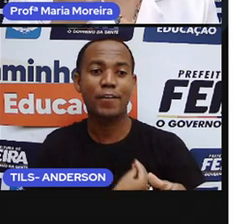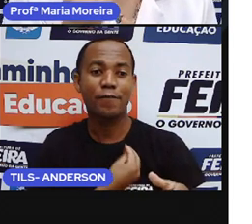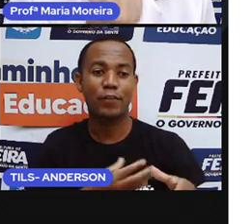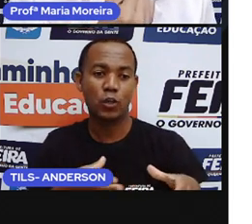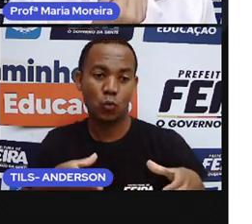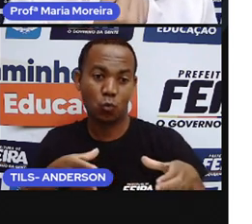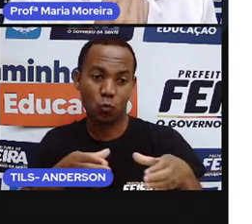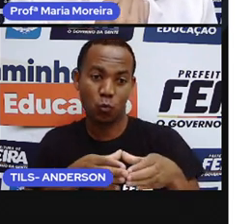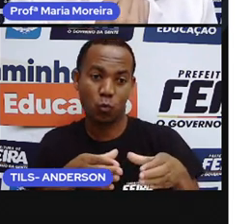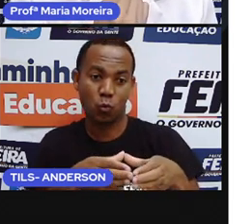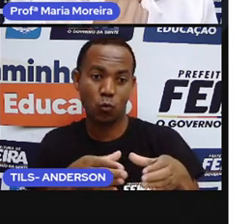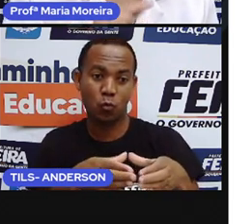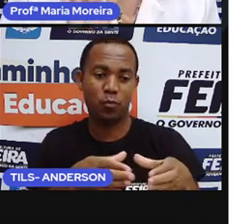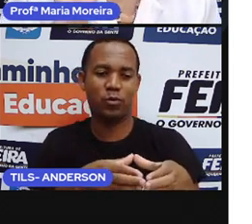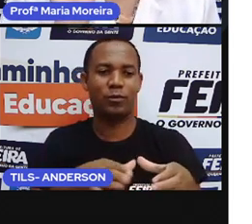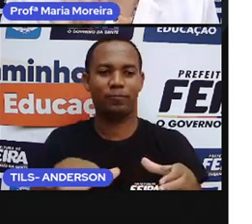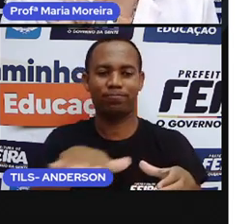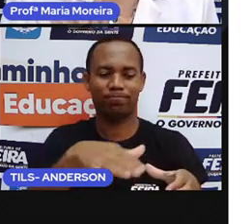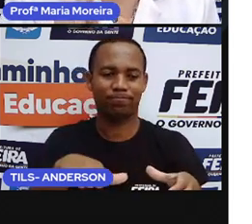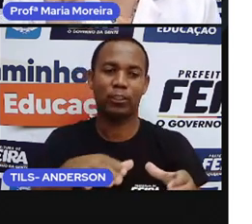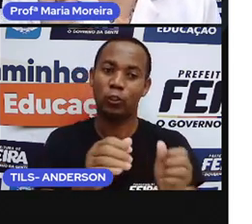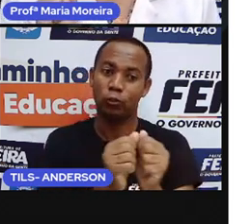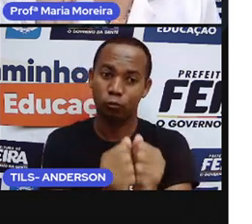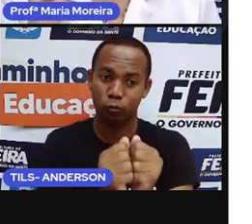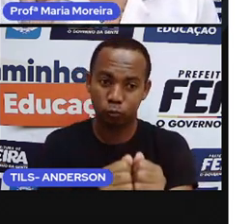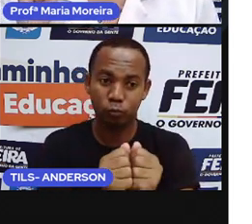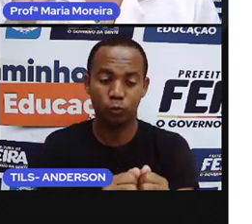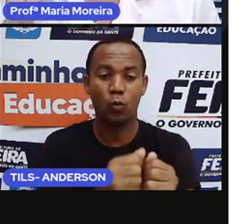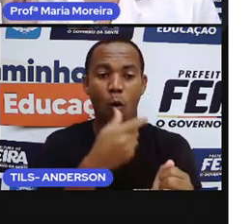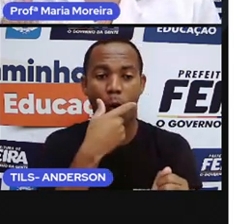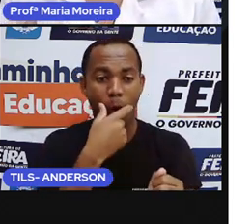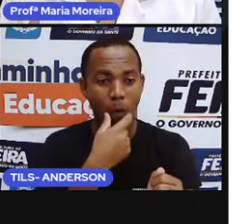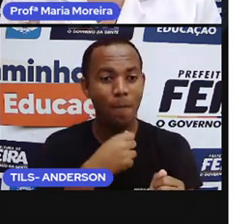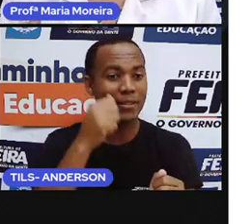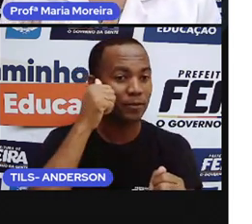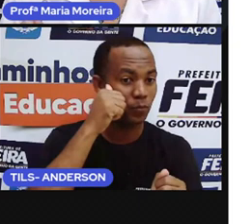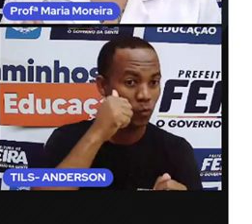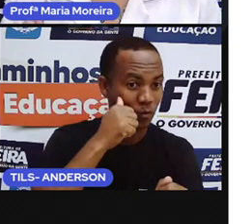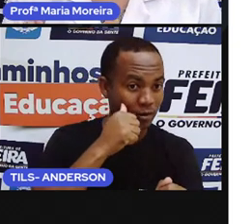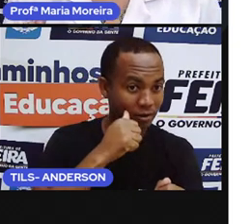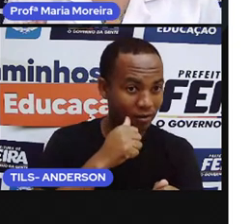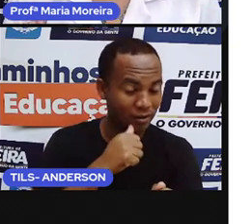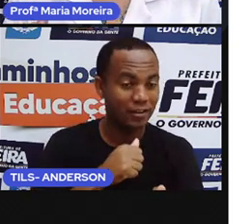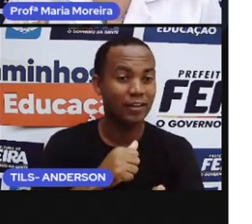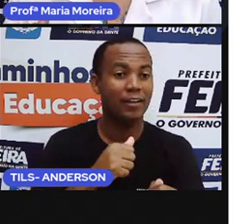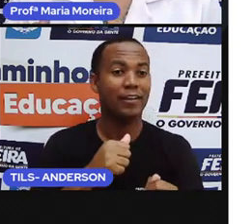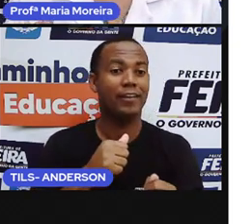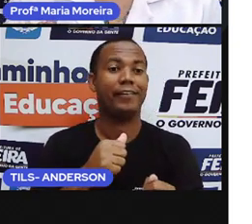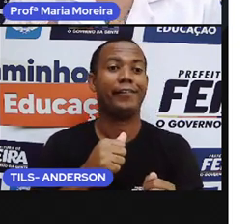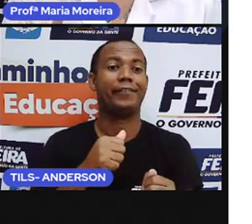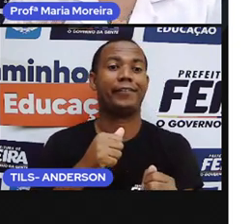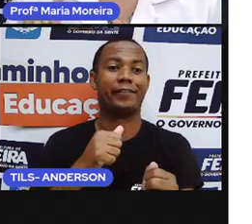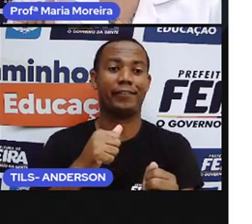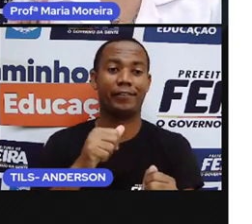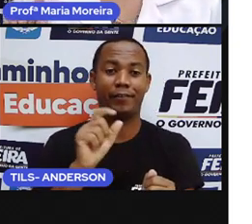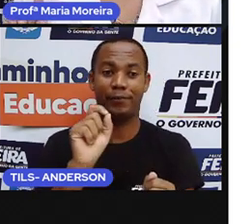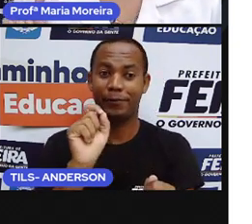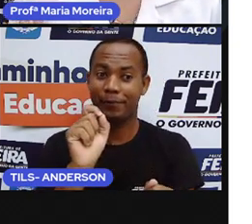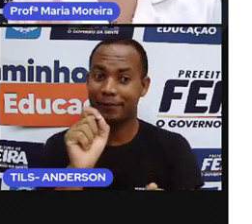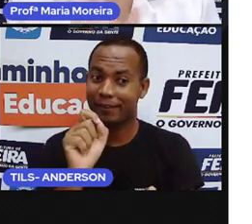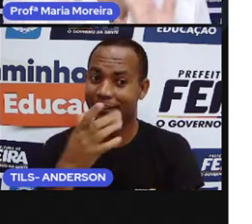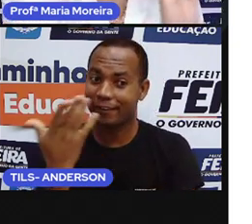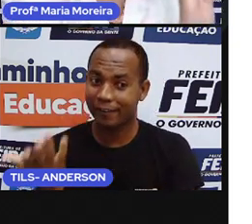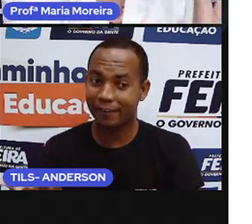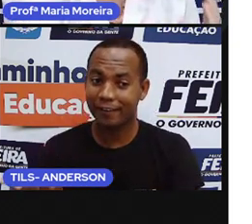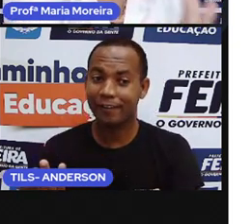comunidade, em um povoado. Olha só. Juntos, homens e mulheres. Olha o que Troca acabou de falar com vocês. Pra não existir